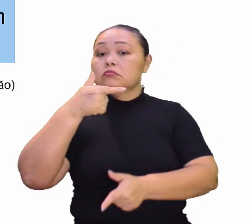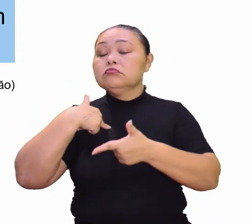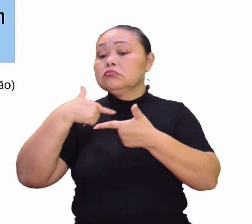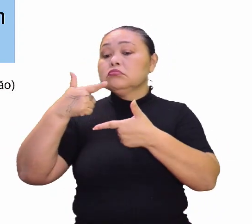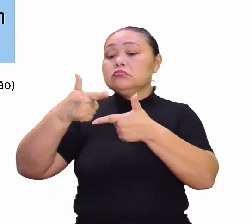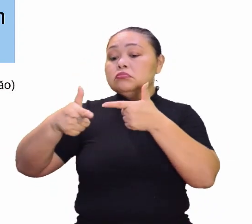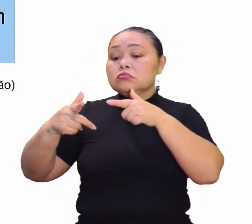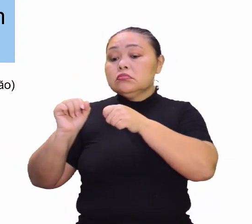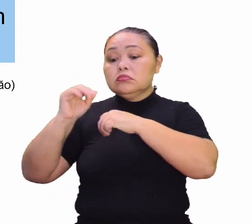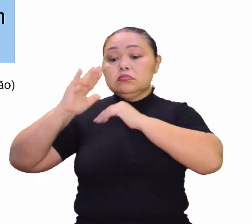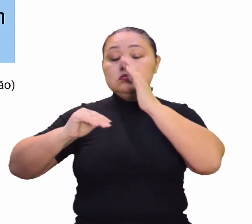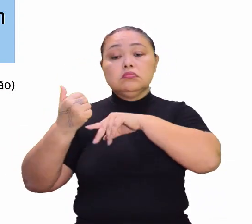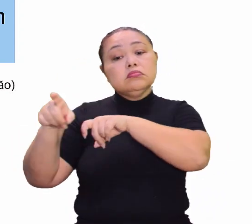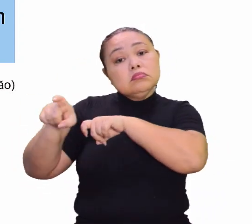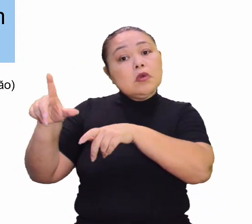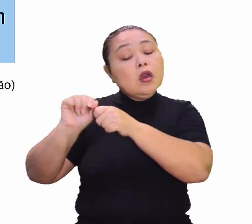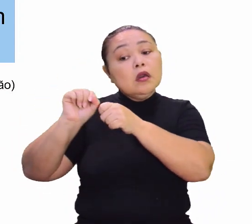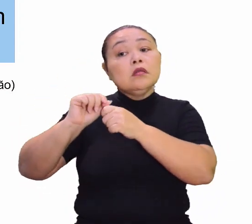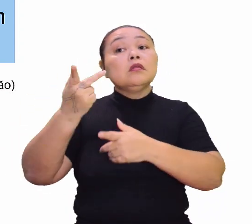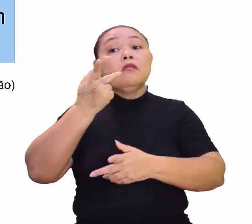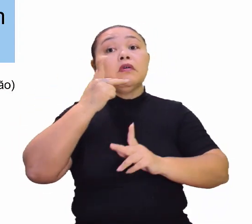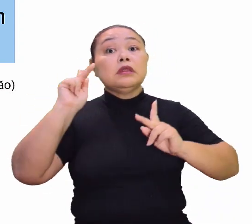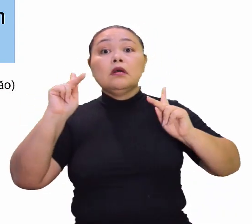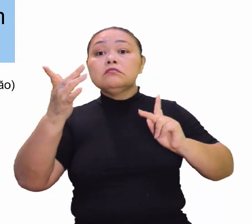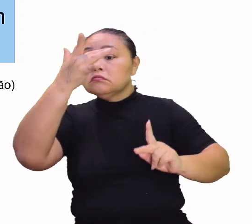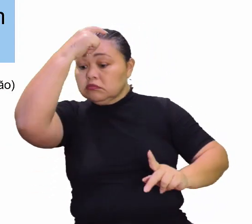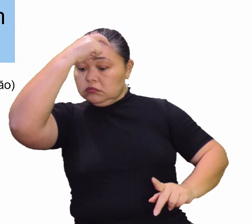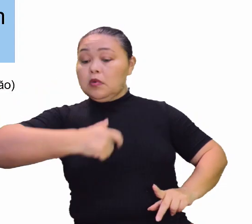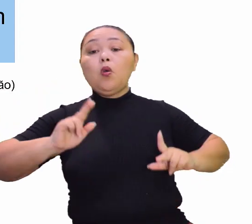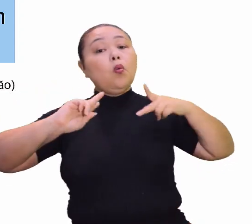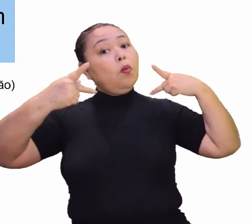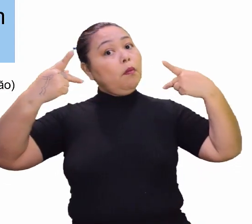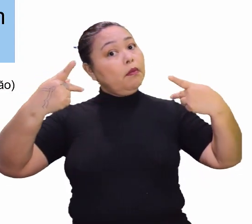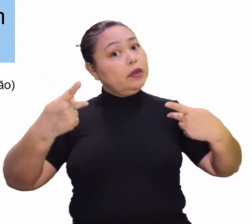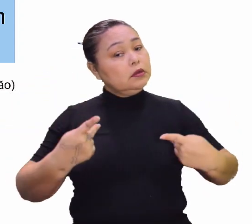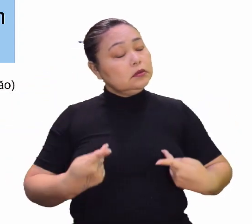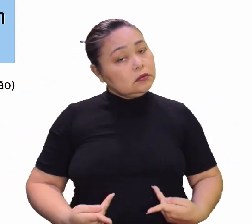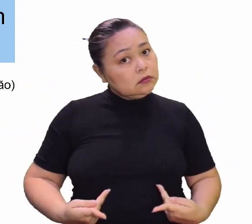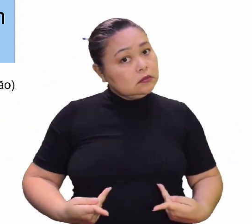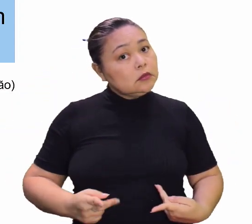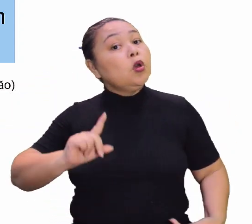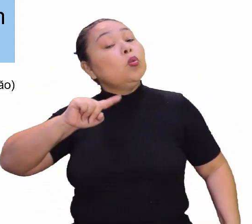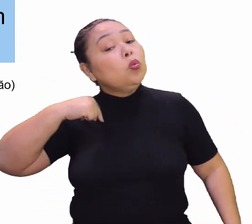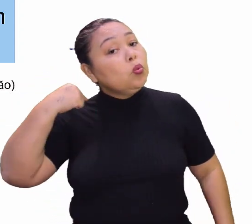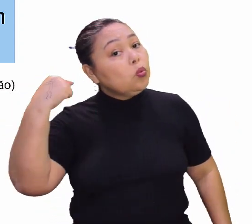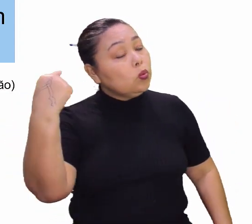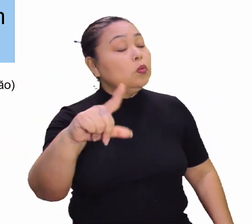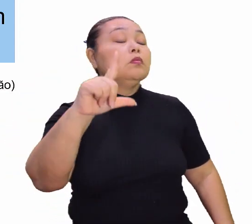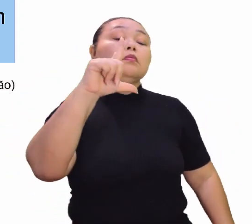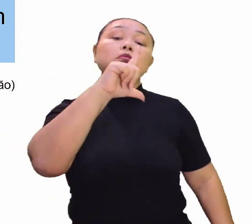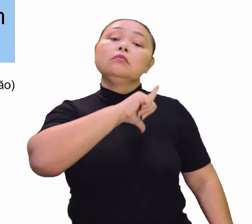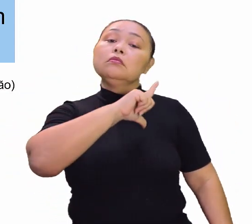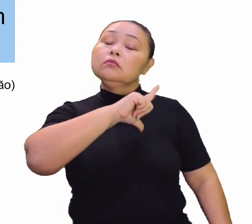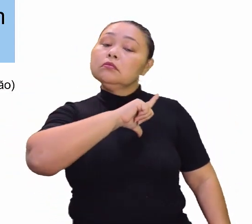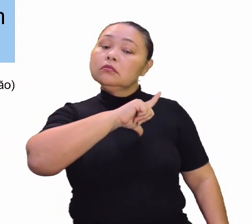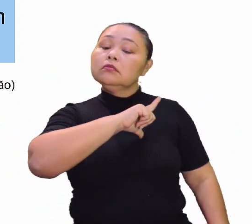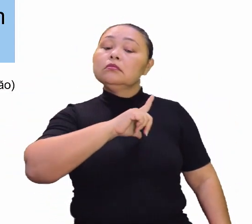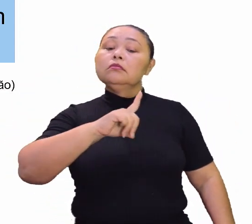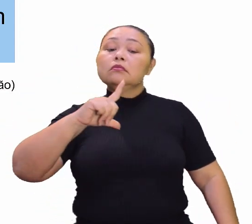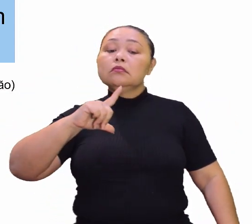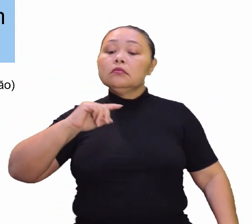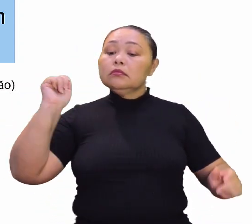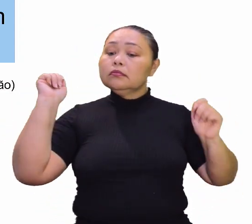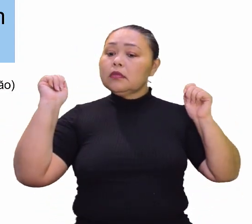produtores. Muito bem. Estamos falando da humanidade. Exato. Ok? Nós temos que adquirir